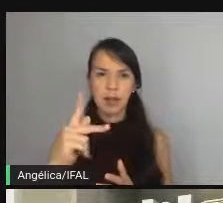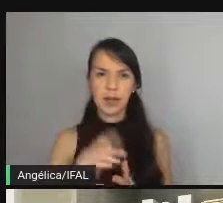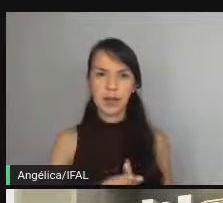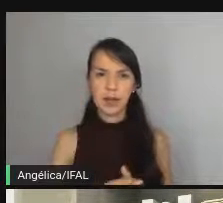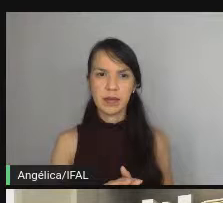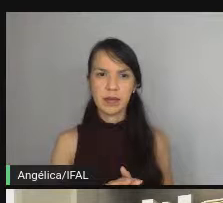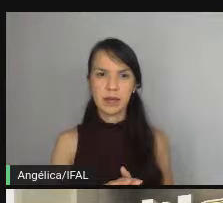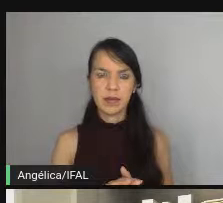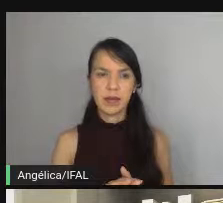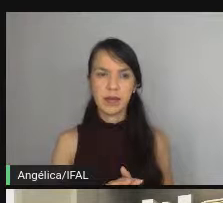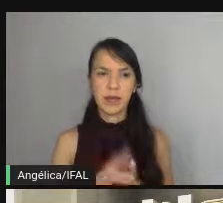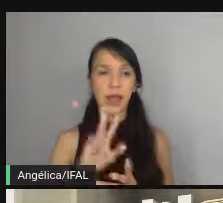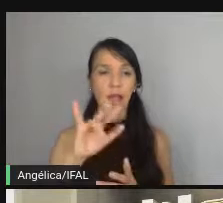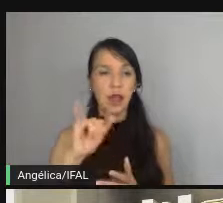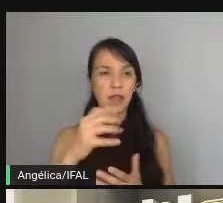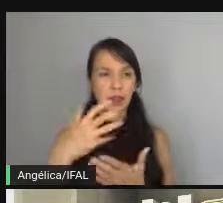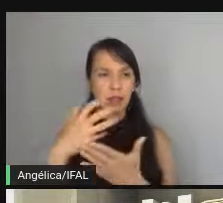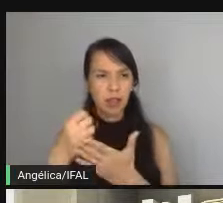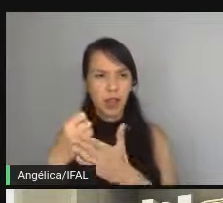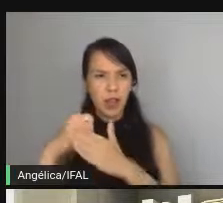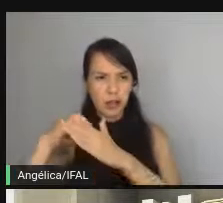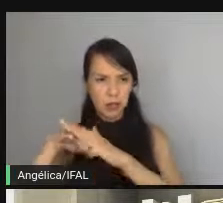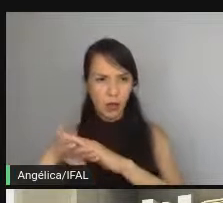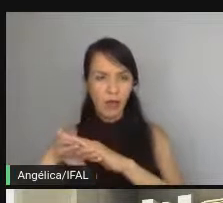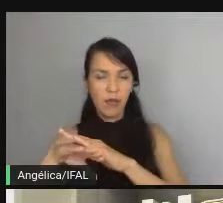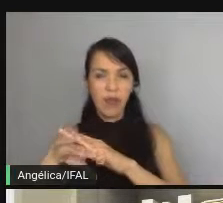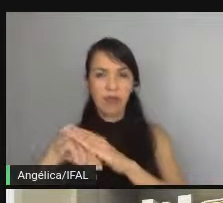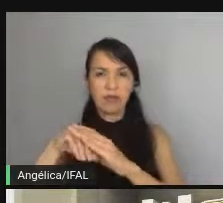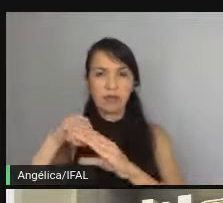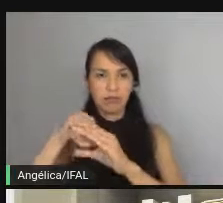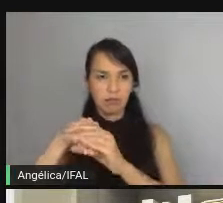e ele vai gravar vai salvar vai no estado interno